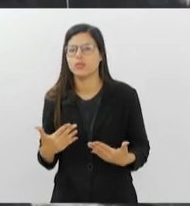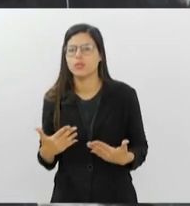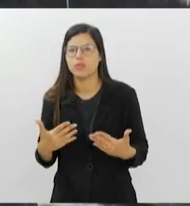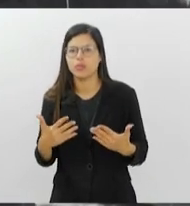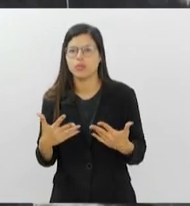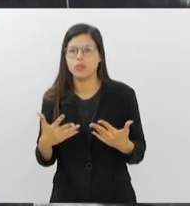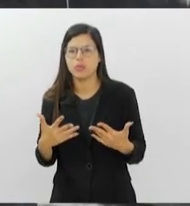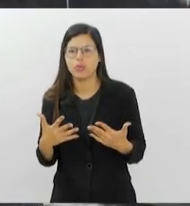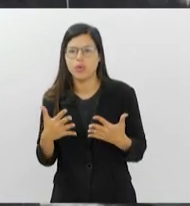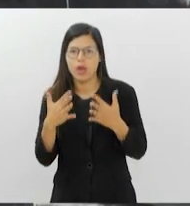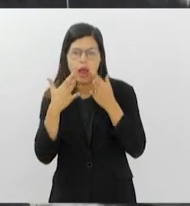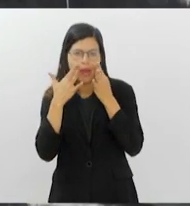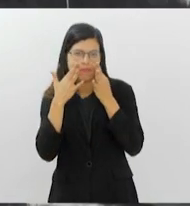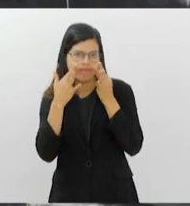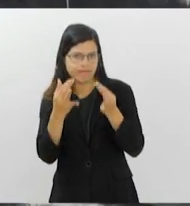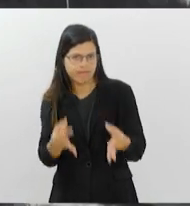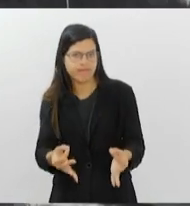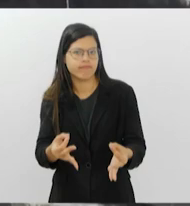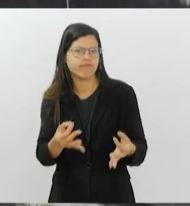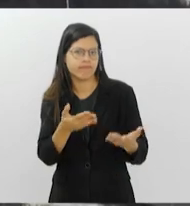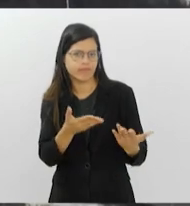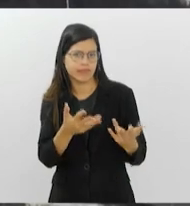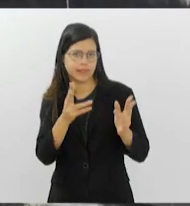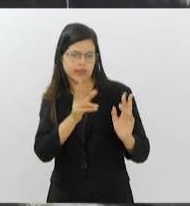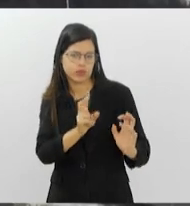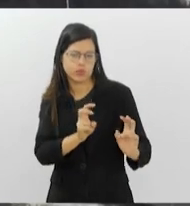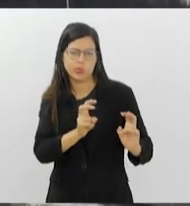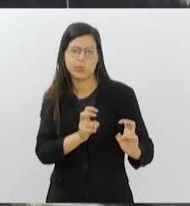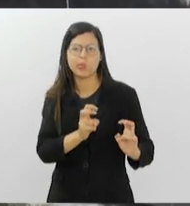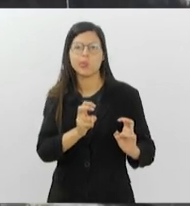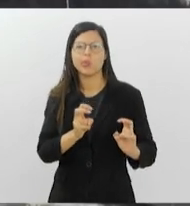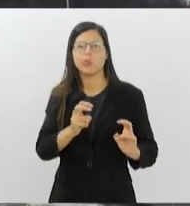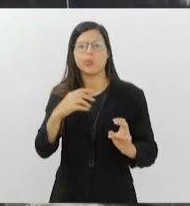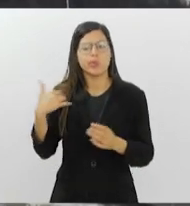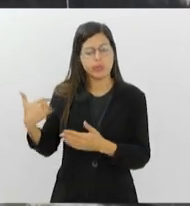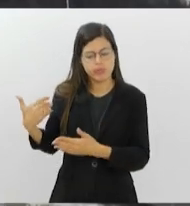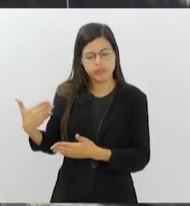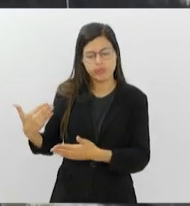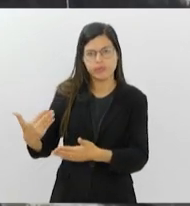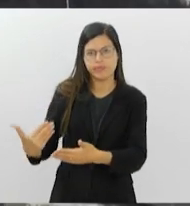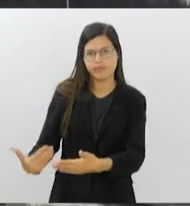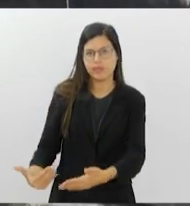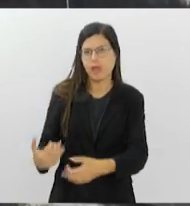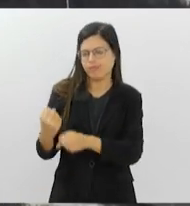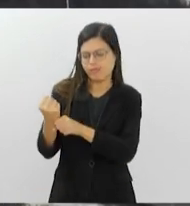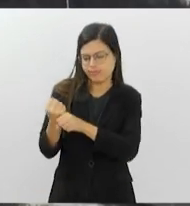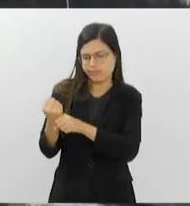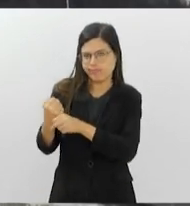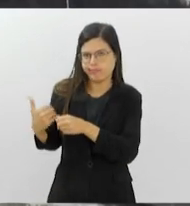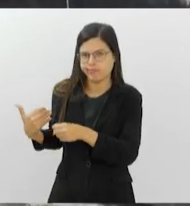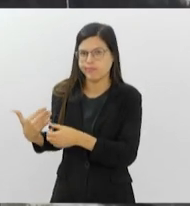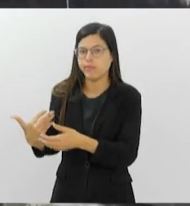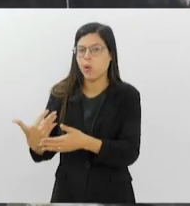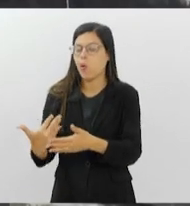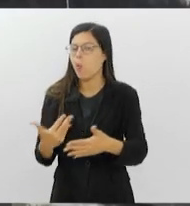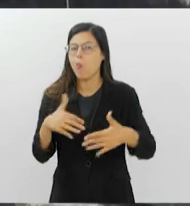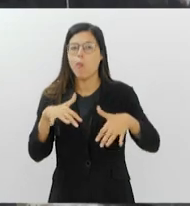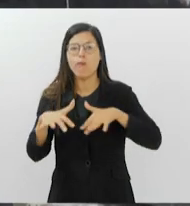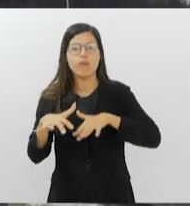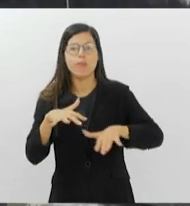para a questão que você traz e vem se tornando, com o passar dos anos, um movimento pela vida.